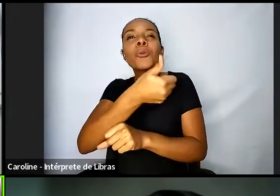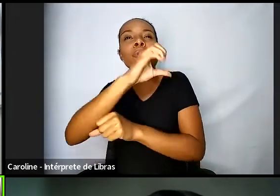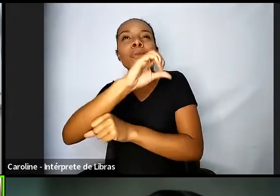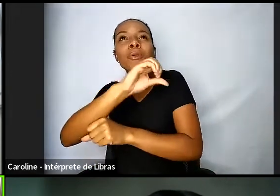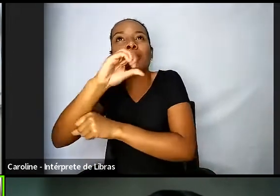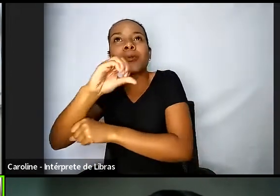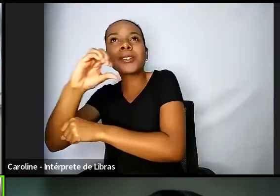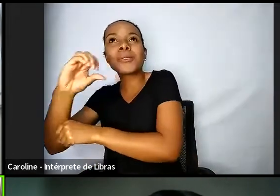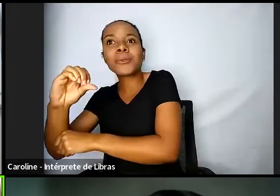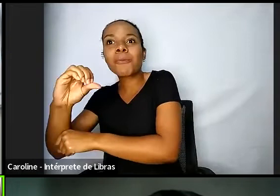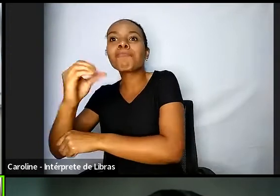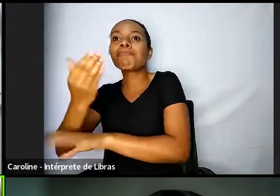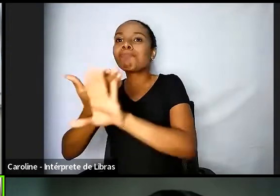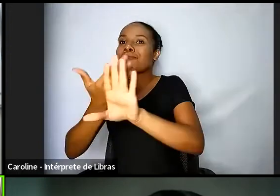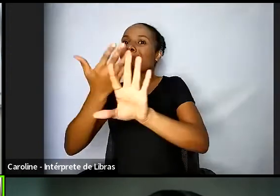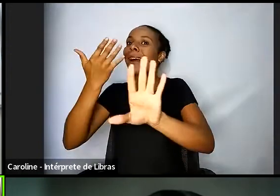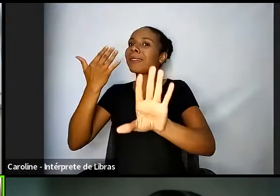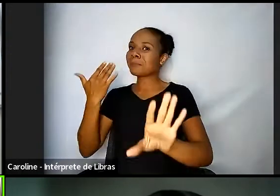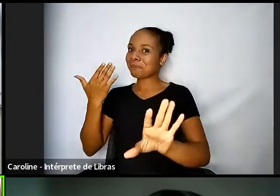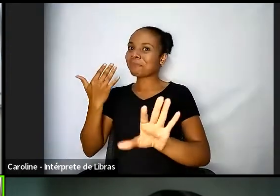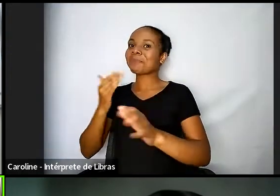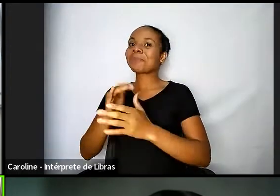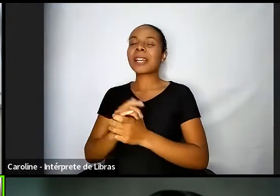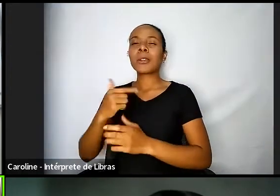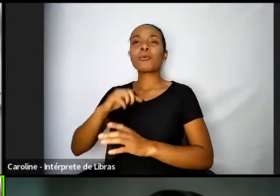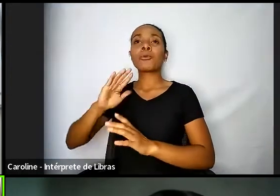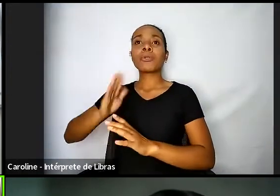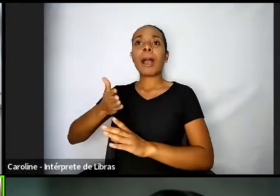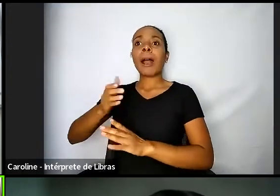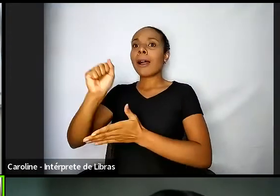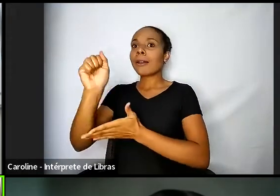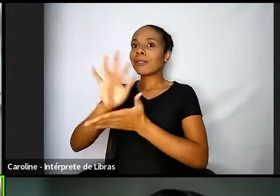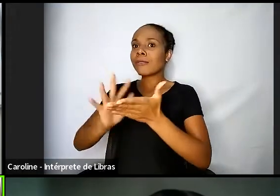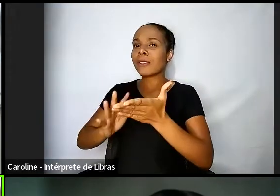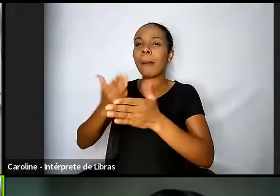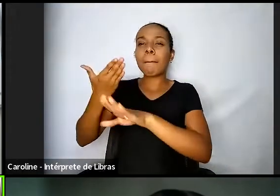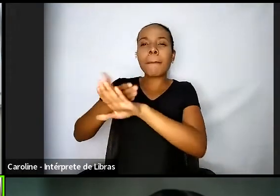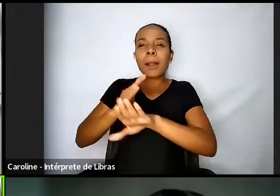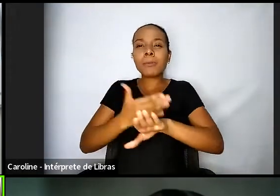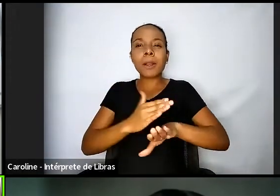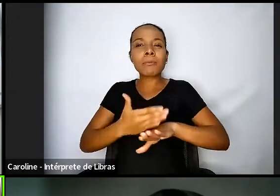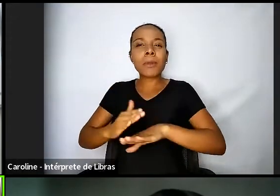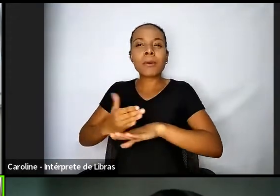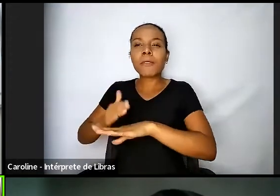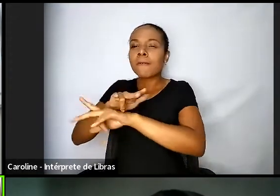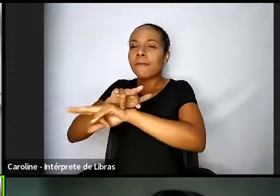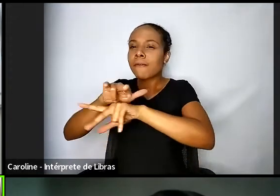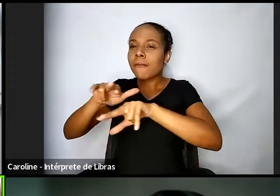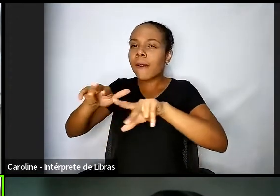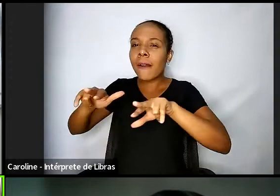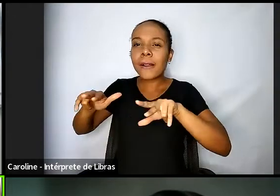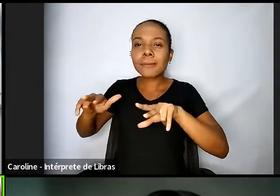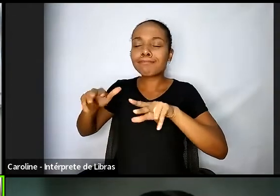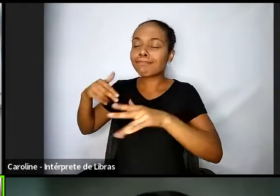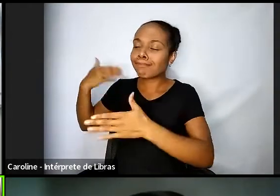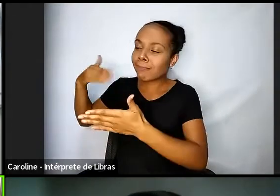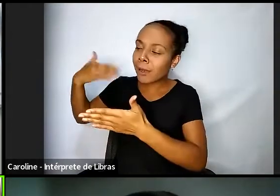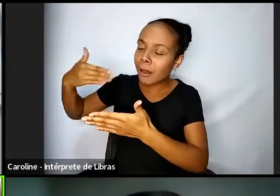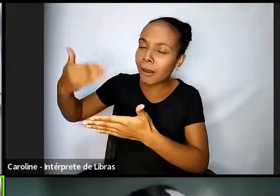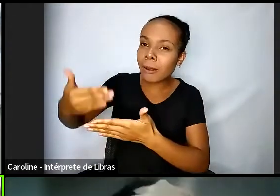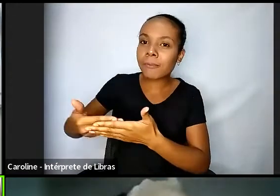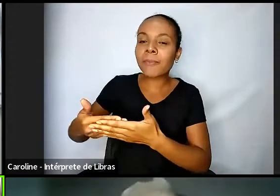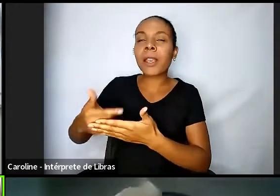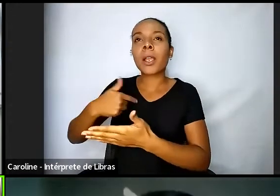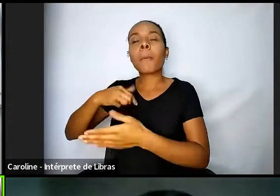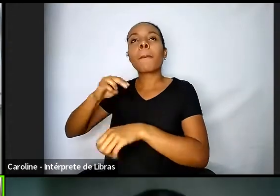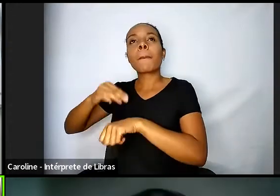envolvida com muitas atividades e aí então eu fui fazer um eu já tinha um mestrado em direito fui fazer